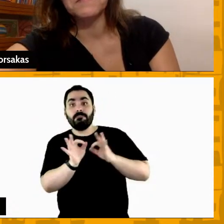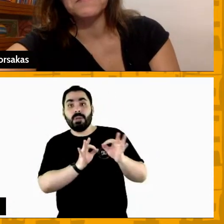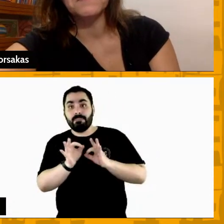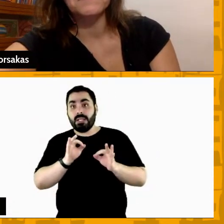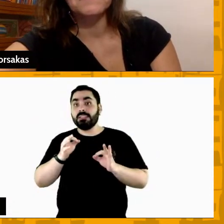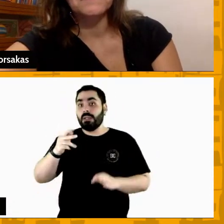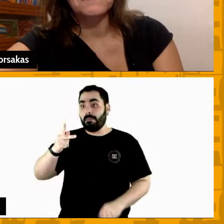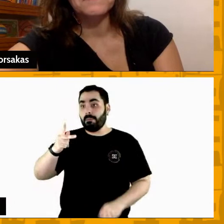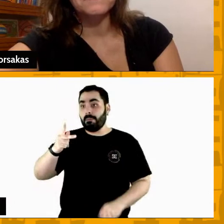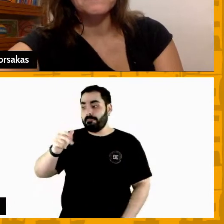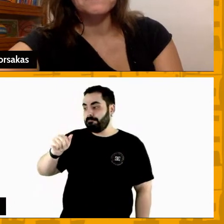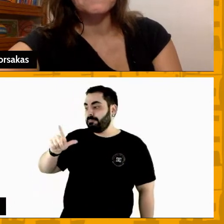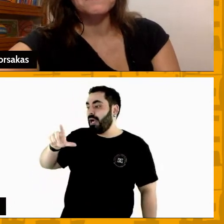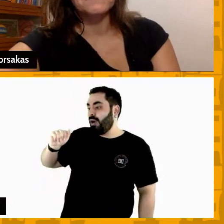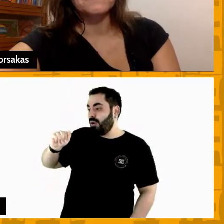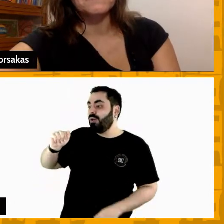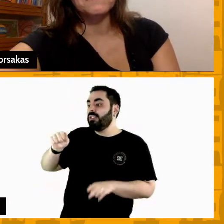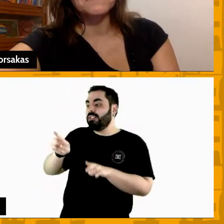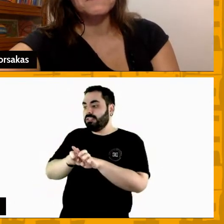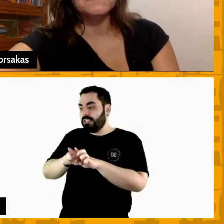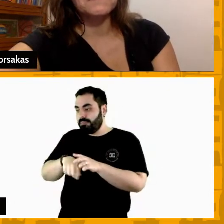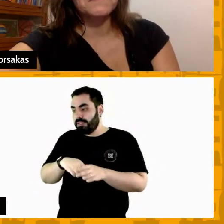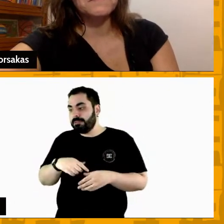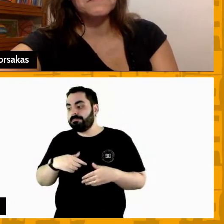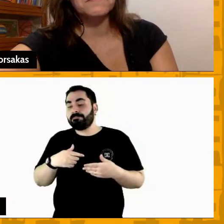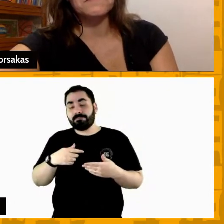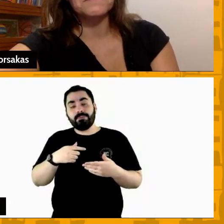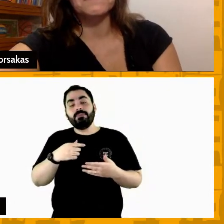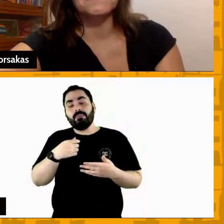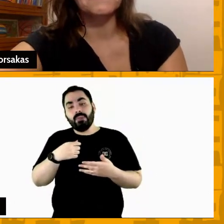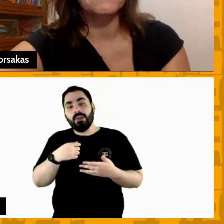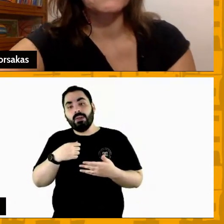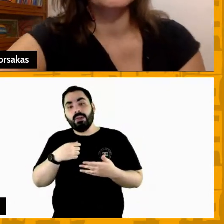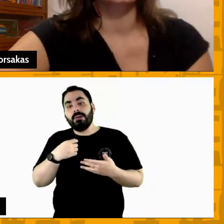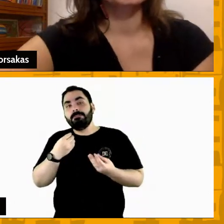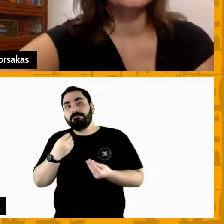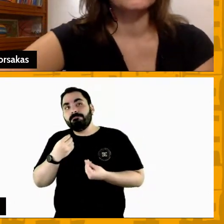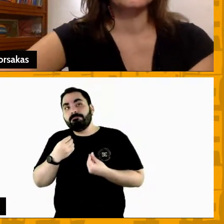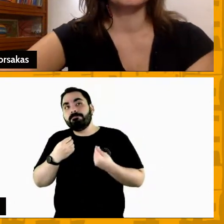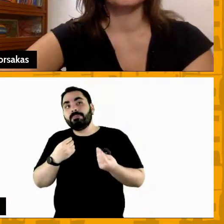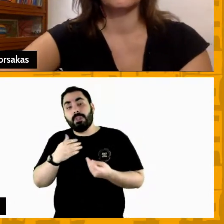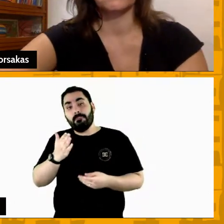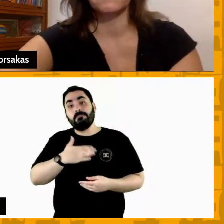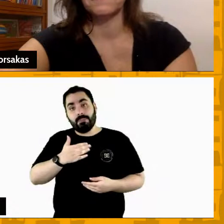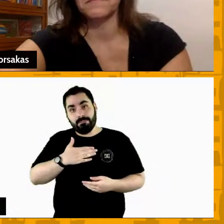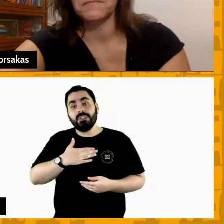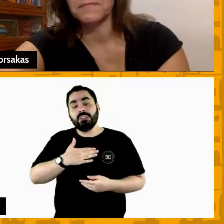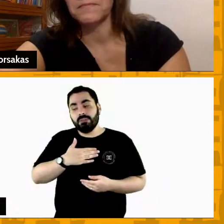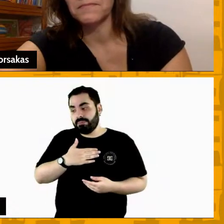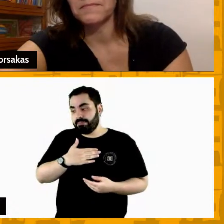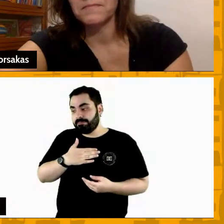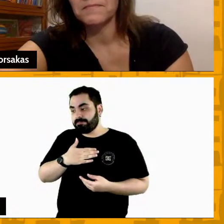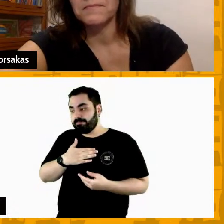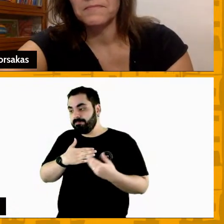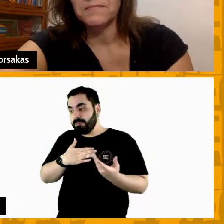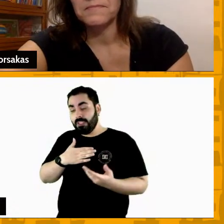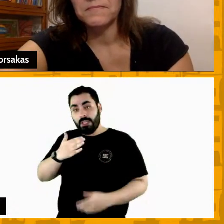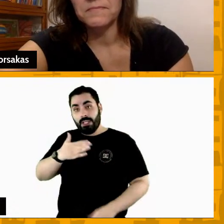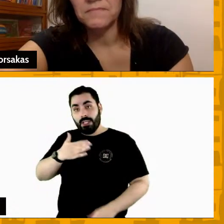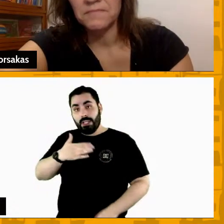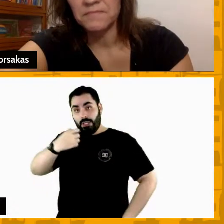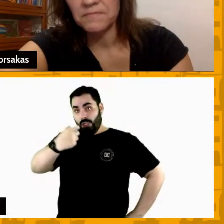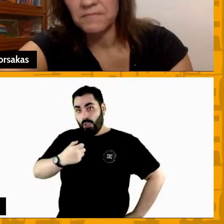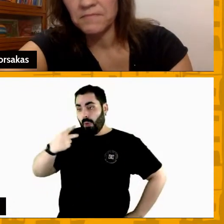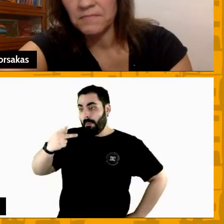e também deixar aqui ela é muito para mim para a Pabllo pessoalmente